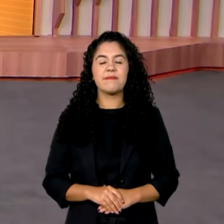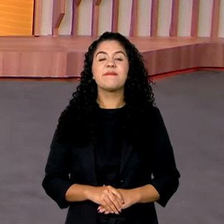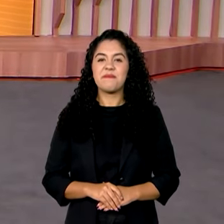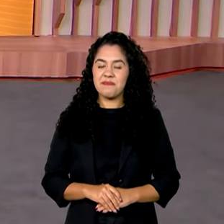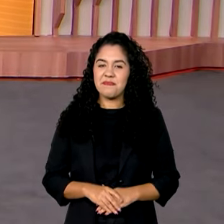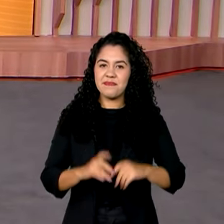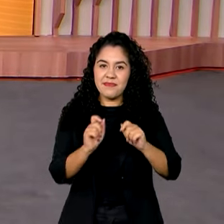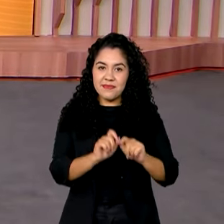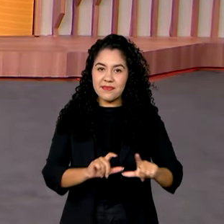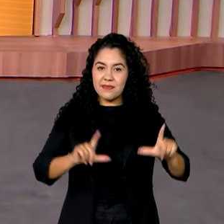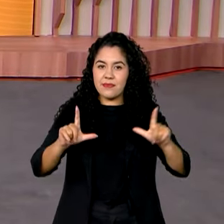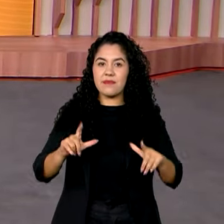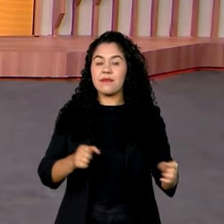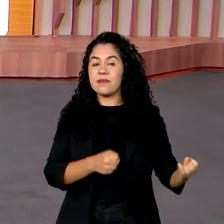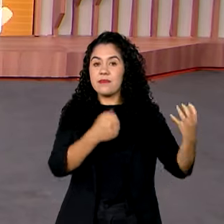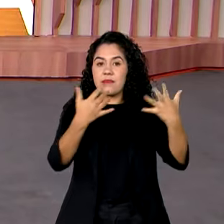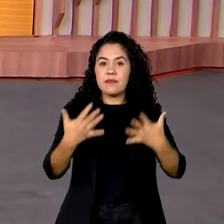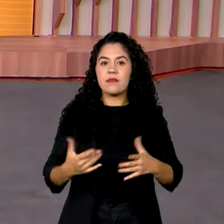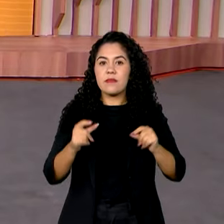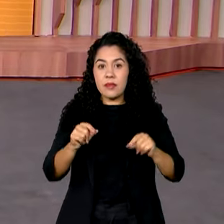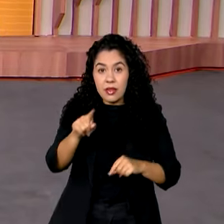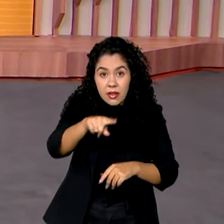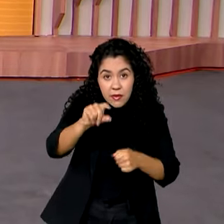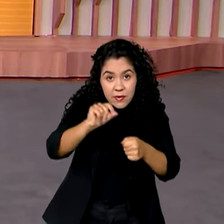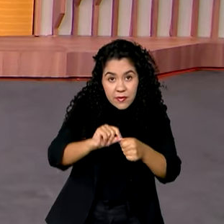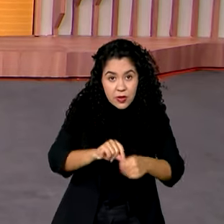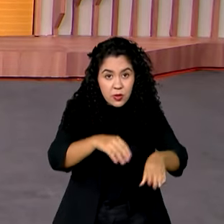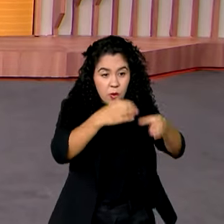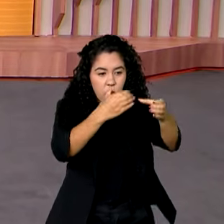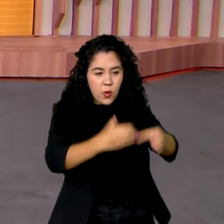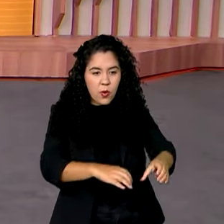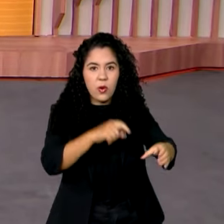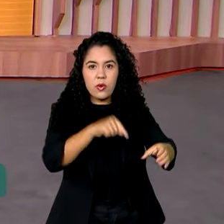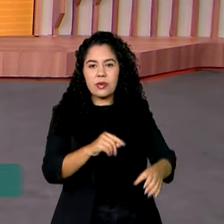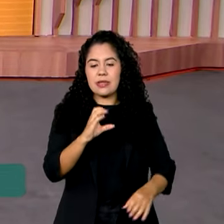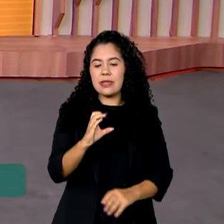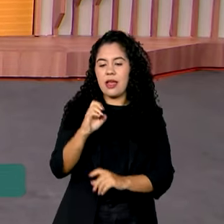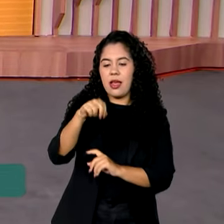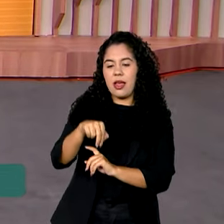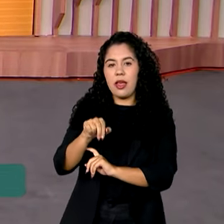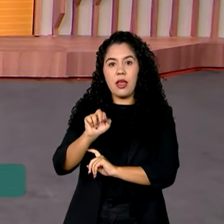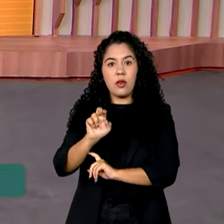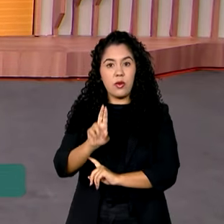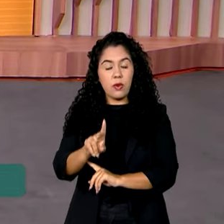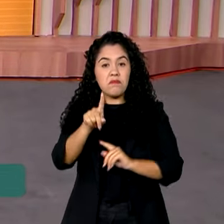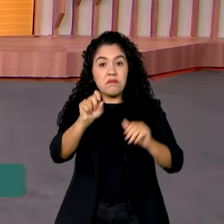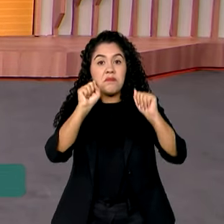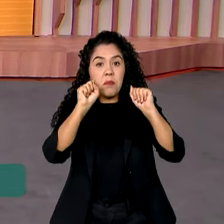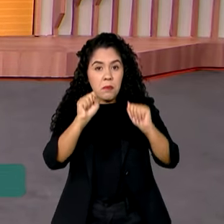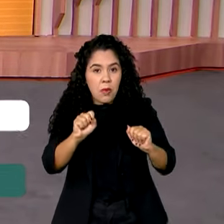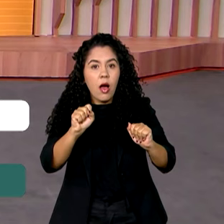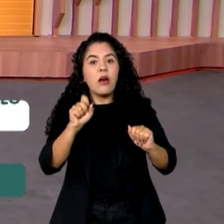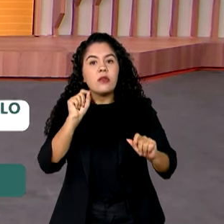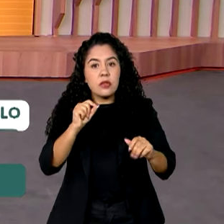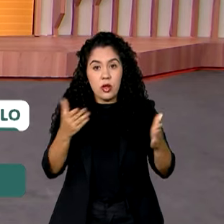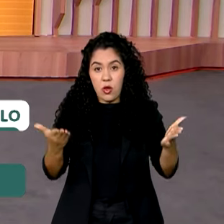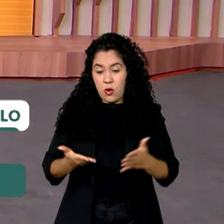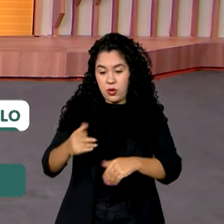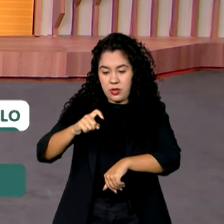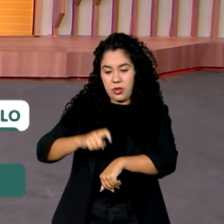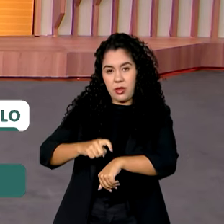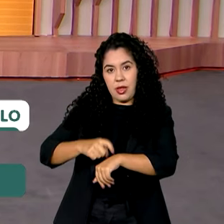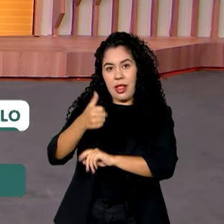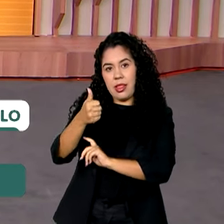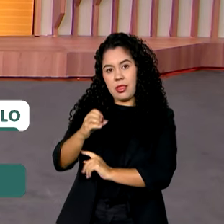Estamos de volta. E olha, se você fez o concurso público nacional unificado, vai poder visualizar logo mais às 10 da manhã a